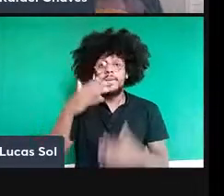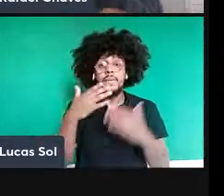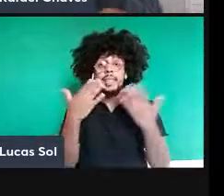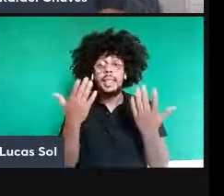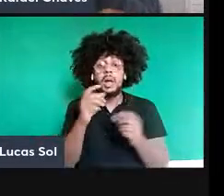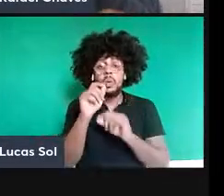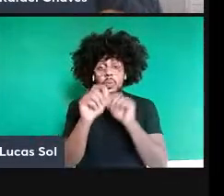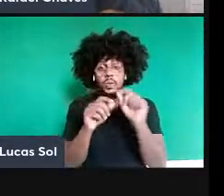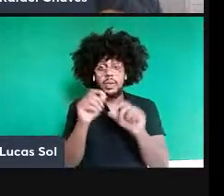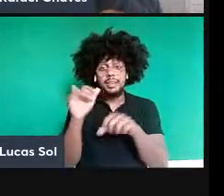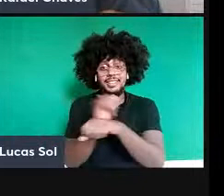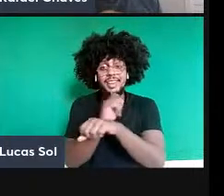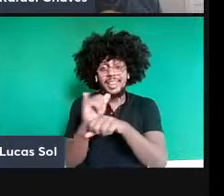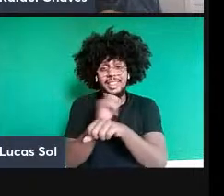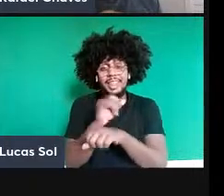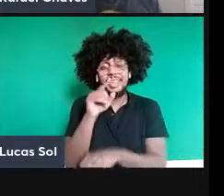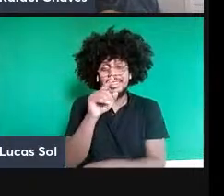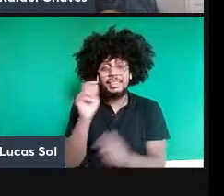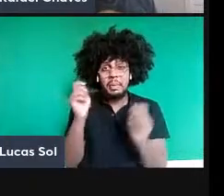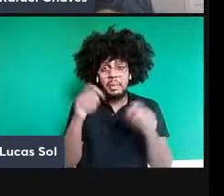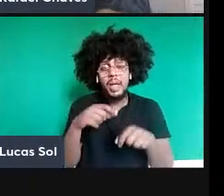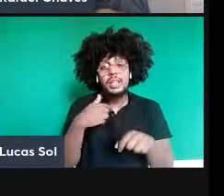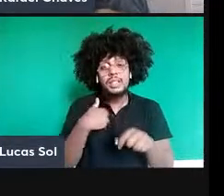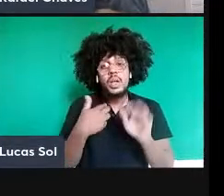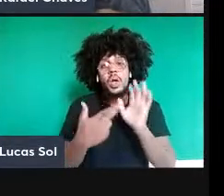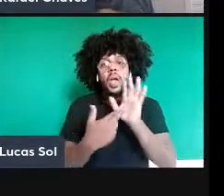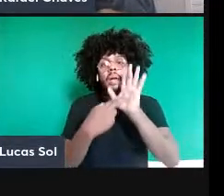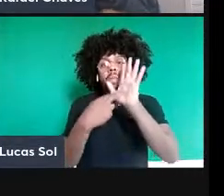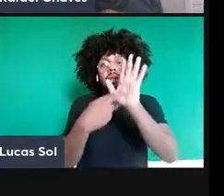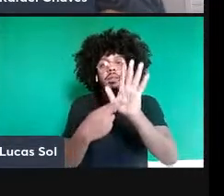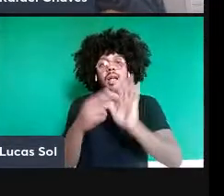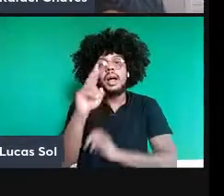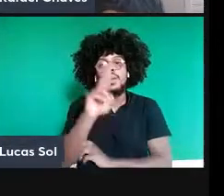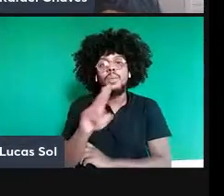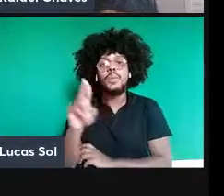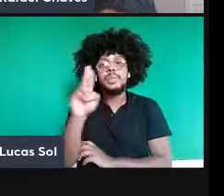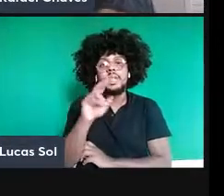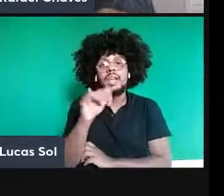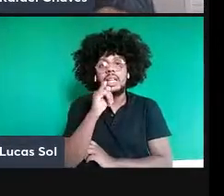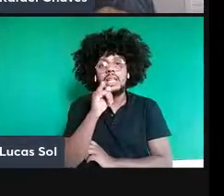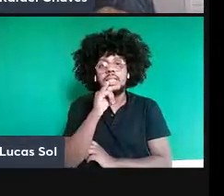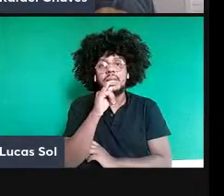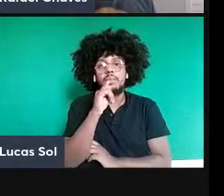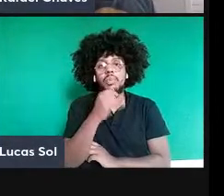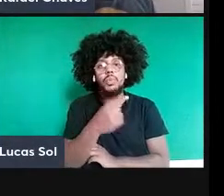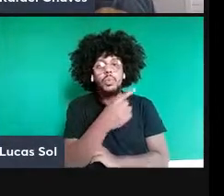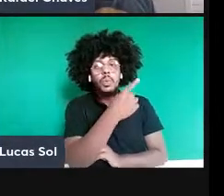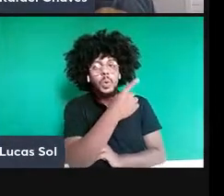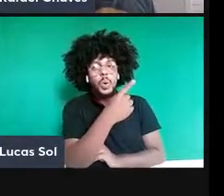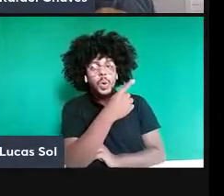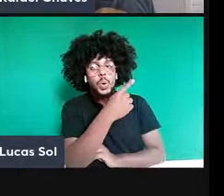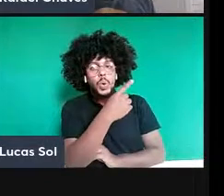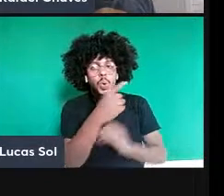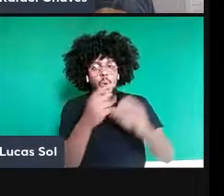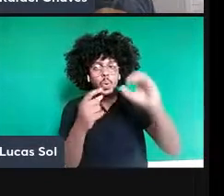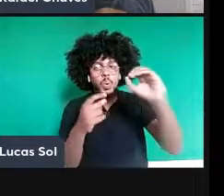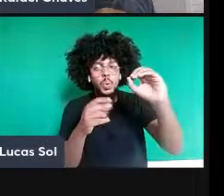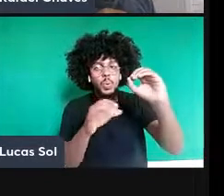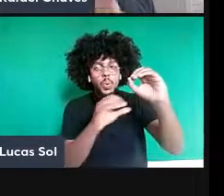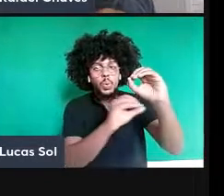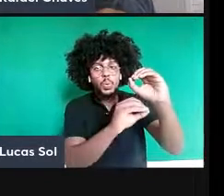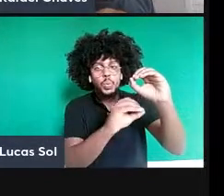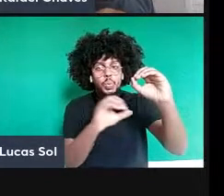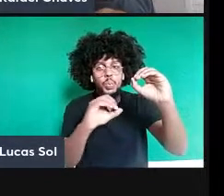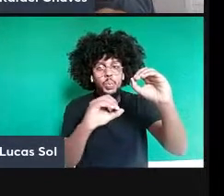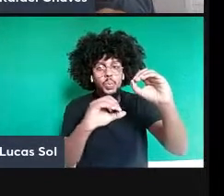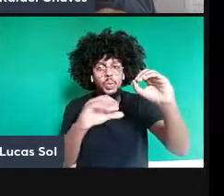representar esse sistema físico usando essa representação aqui gráfica, onde cada nodo aqui desse grafo me